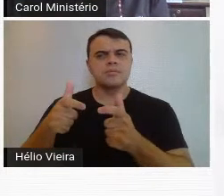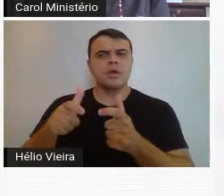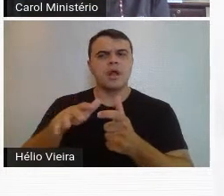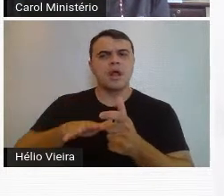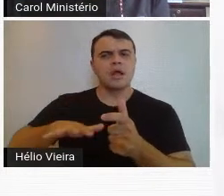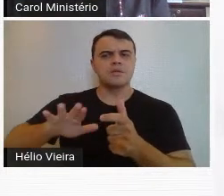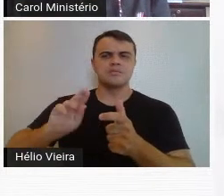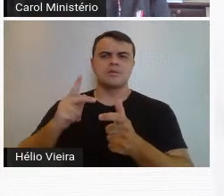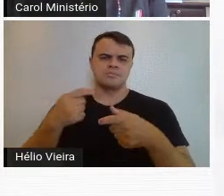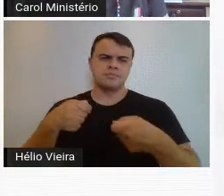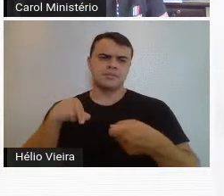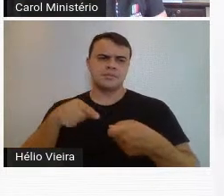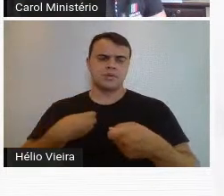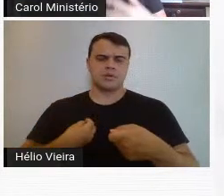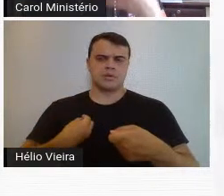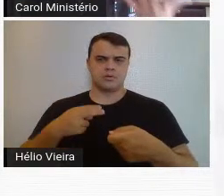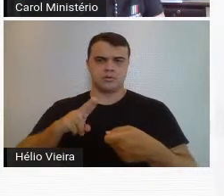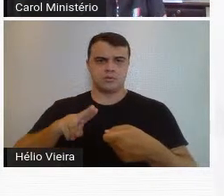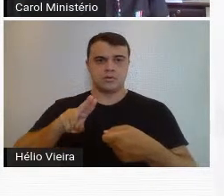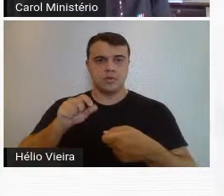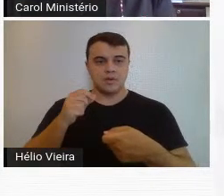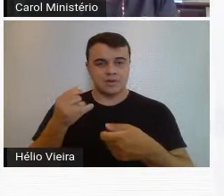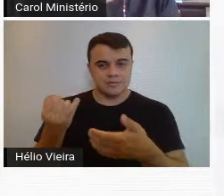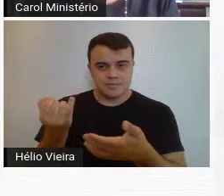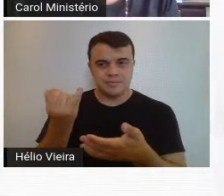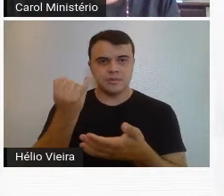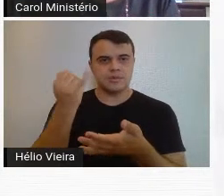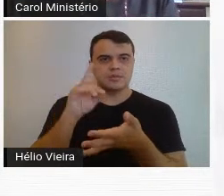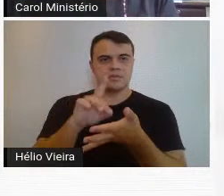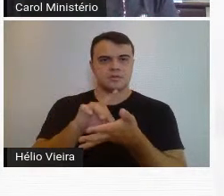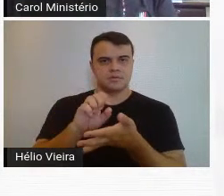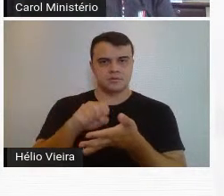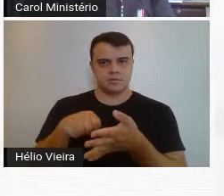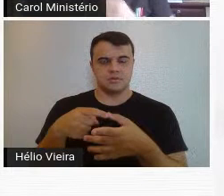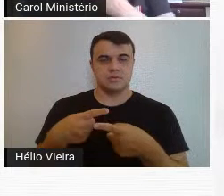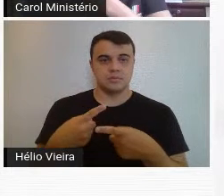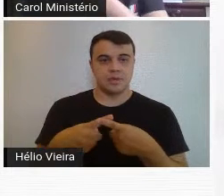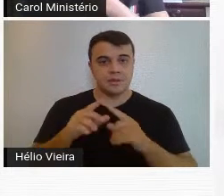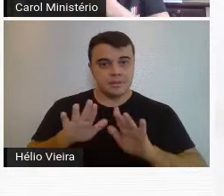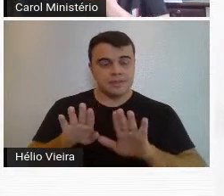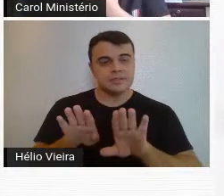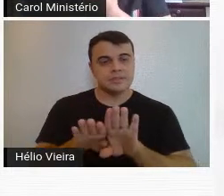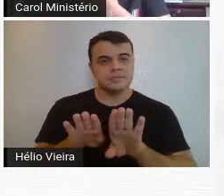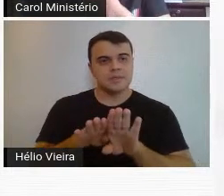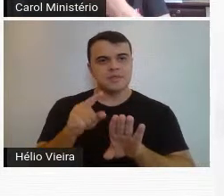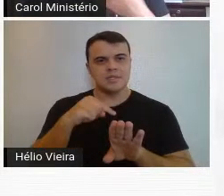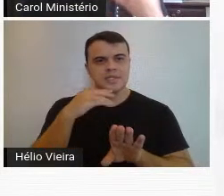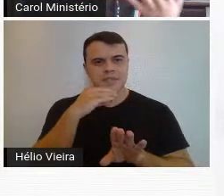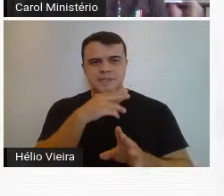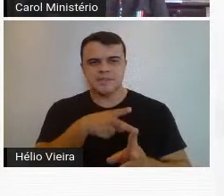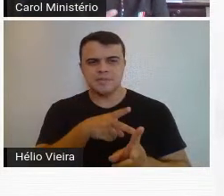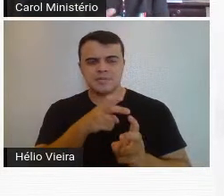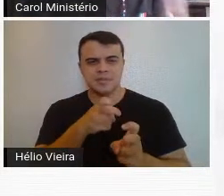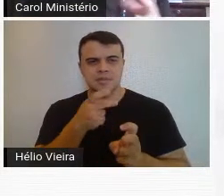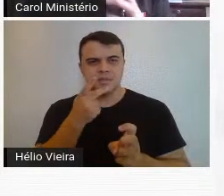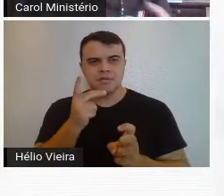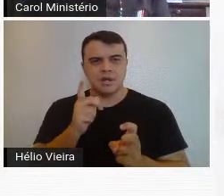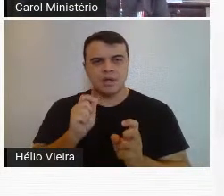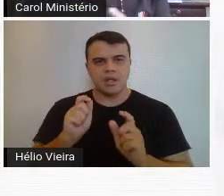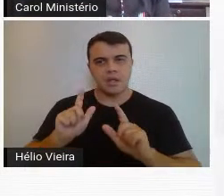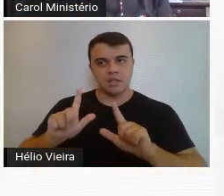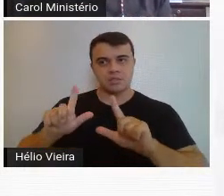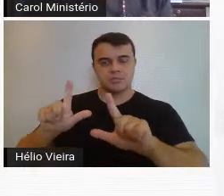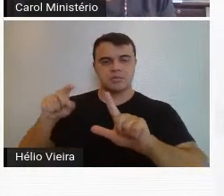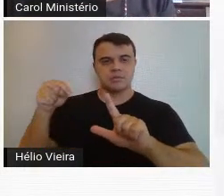arte em Belo Horizonte. Então, ela é importante, muito importante, mas a gente ainda percebe, alguns autores ainda chamam essa exposição